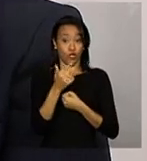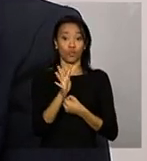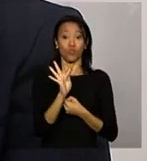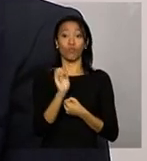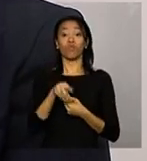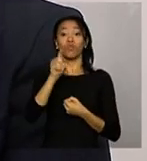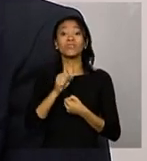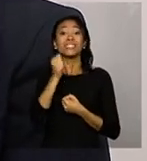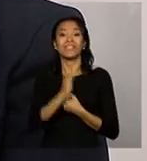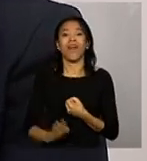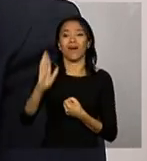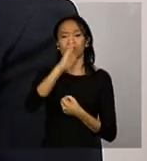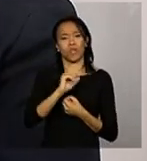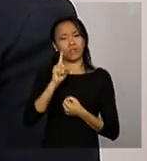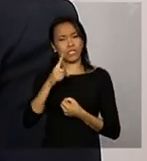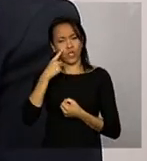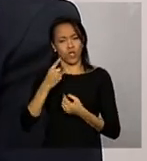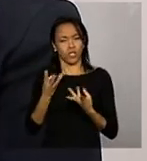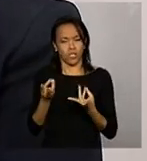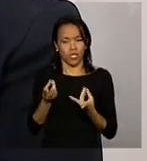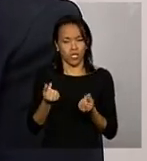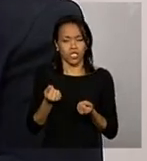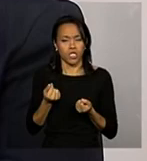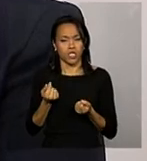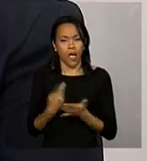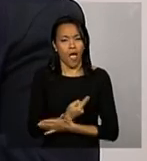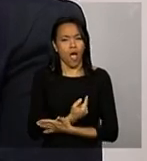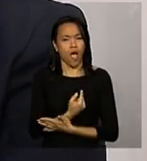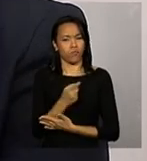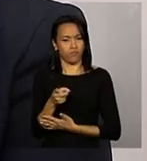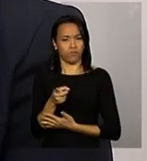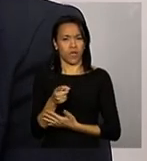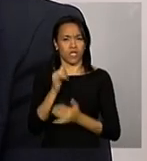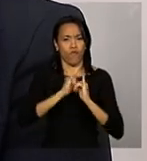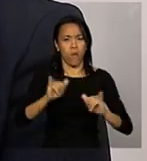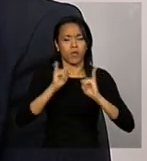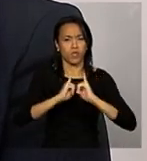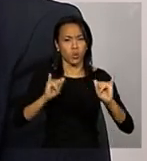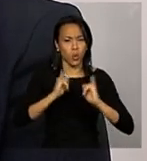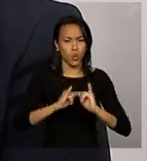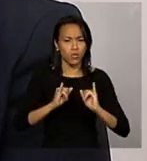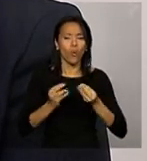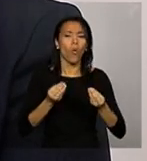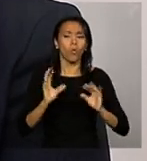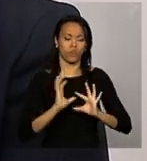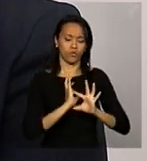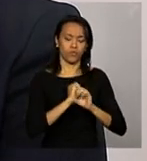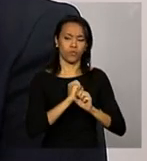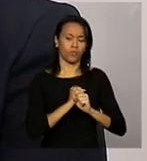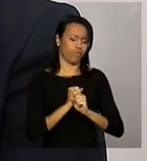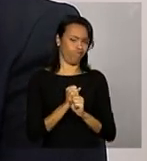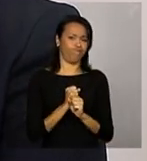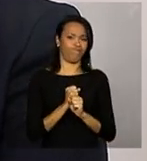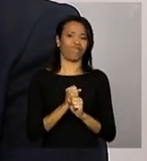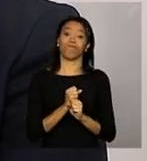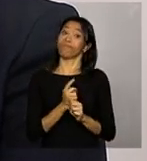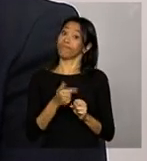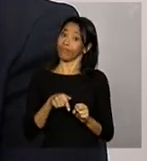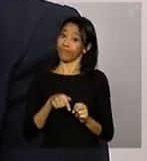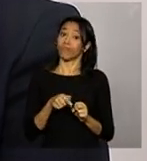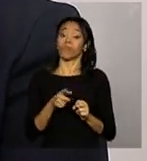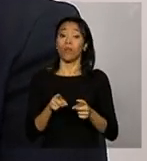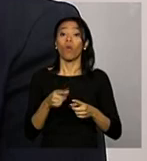nós apuramos alguma irregularidade na informação prestada para cálculo do índice. então o